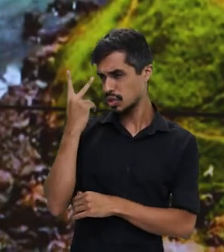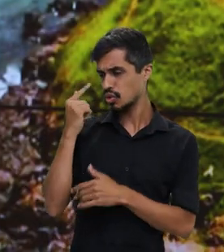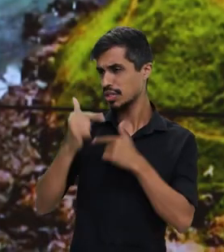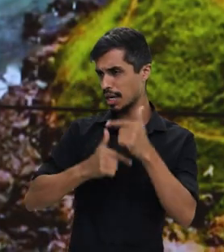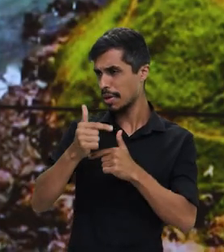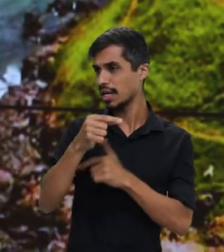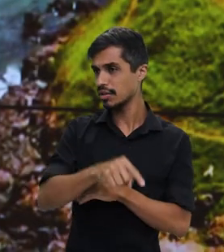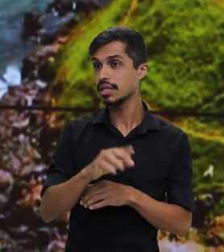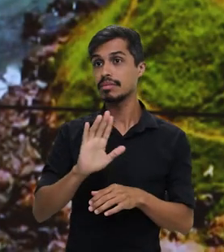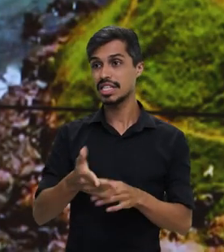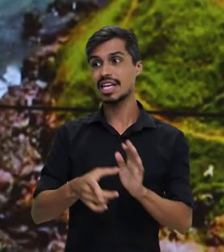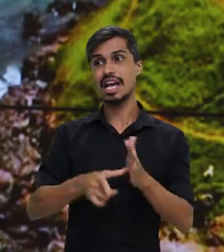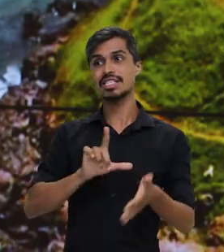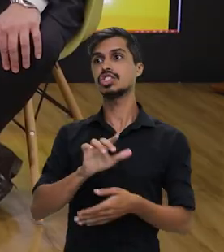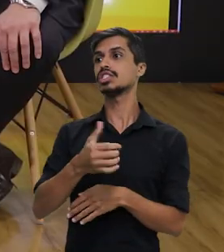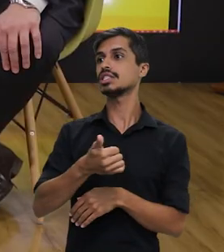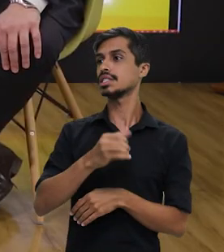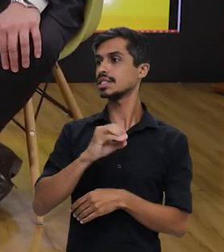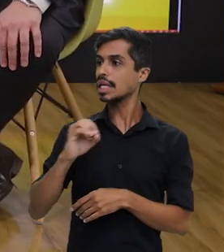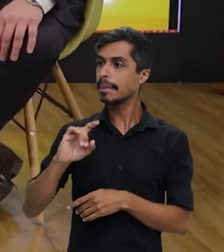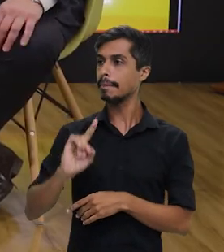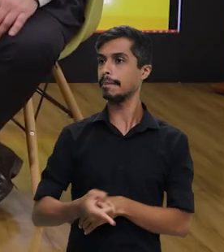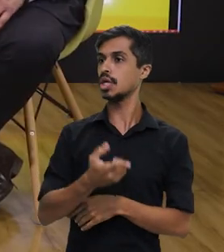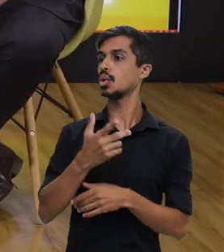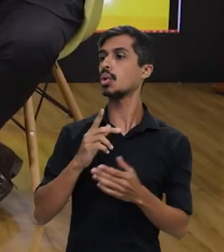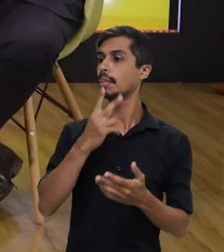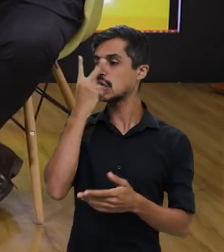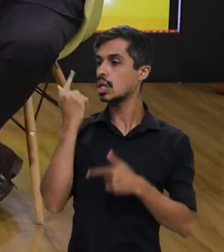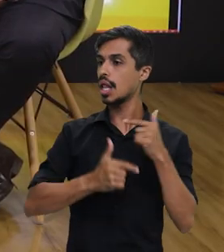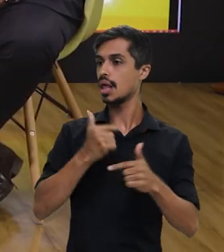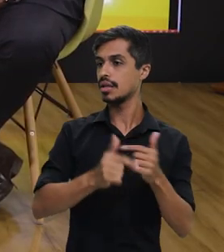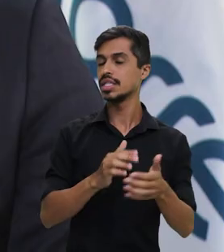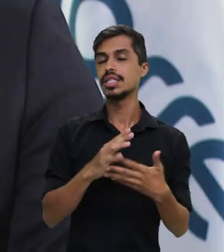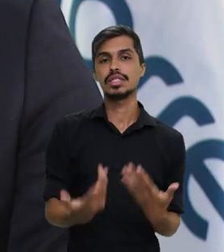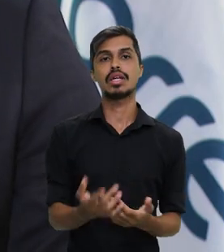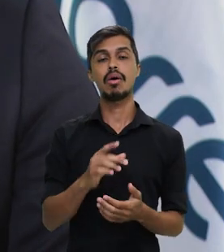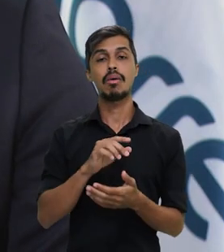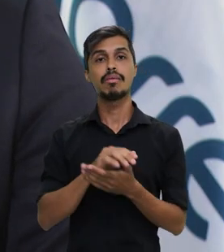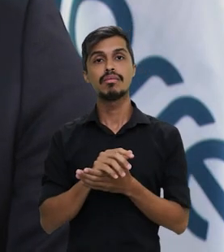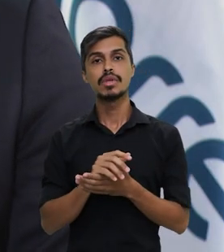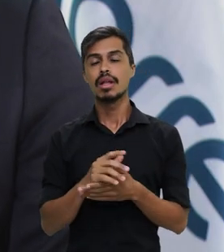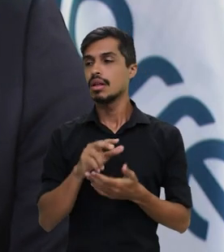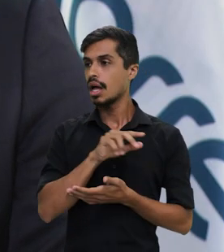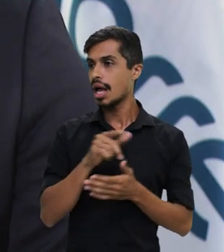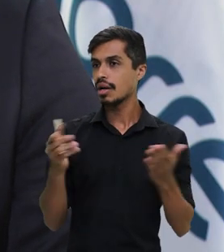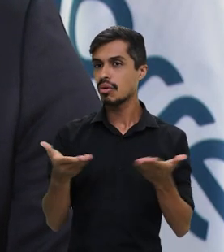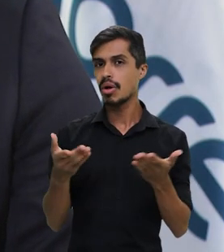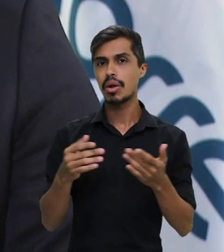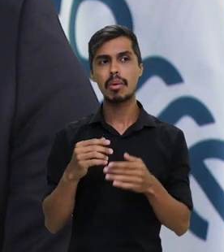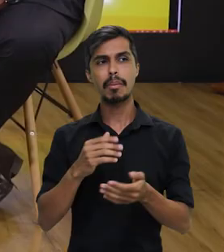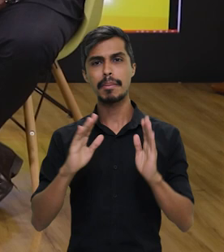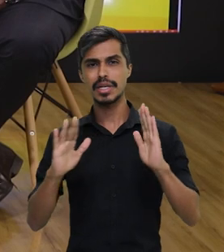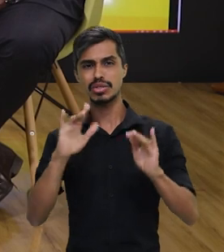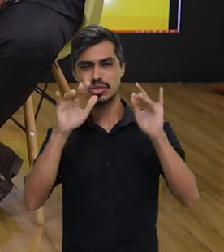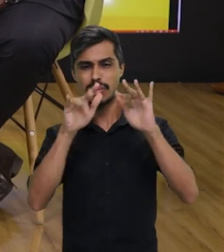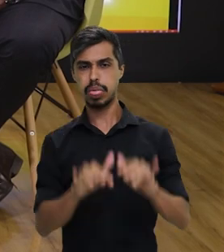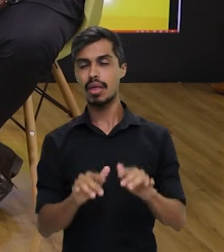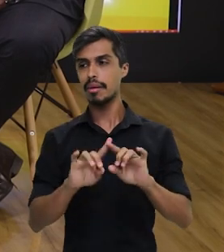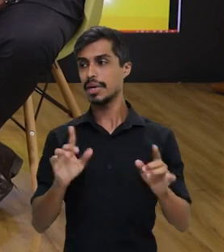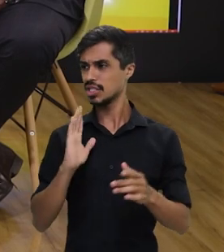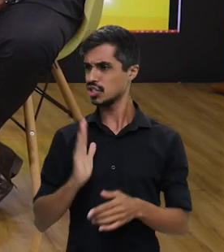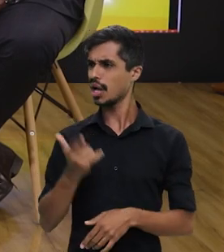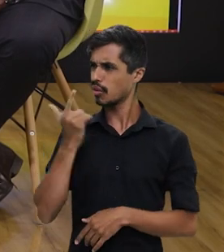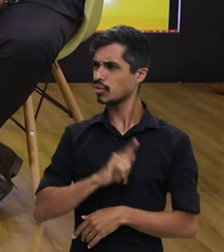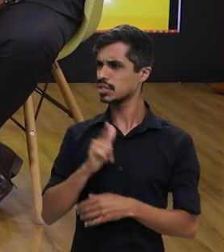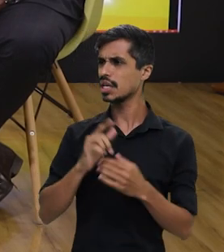chegou a ter mais de 100 mil, né? Como tantas outras, que o senhor falou, passou por esse período de desmonte, mas já está dando para